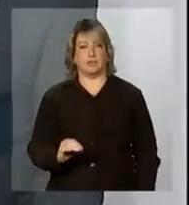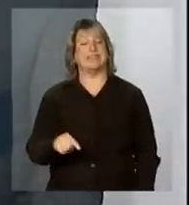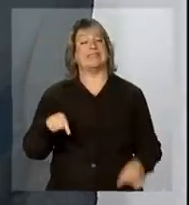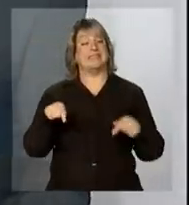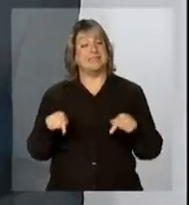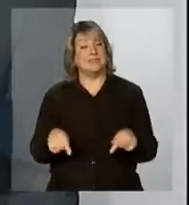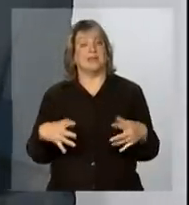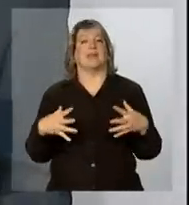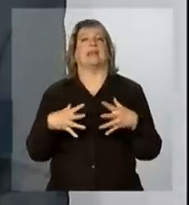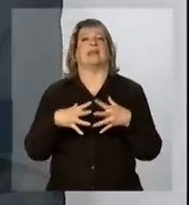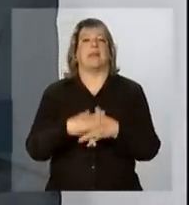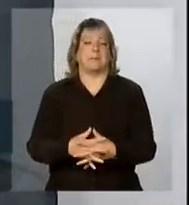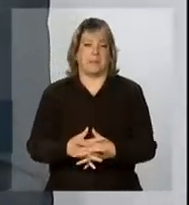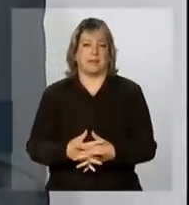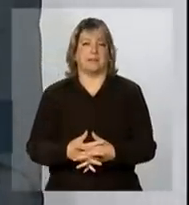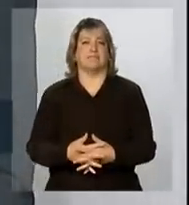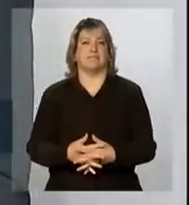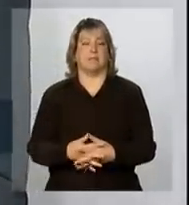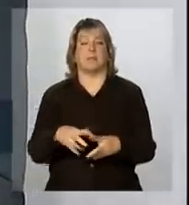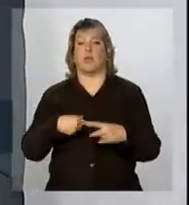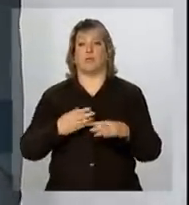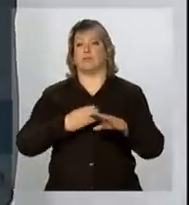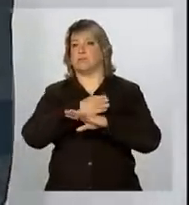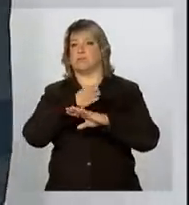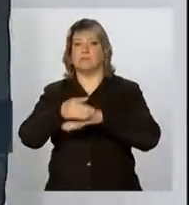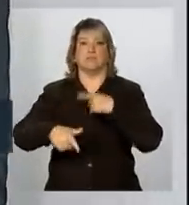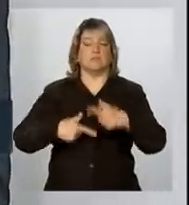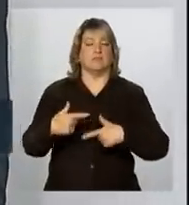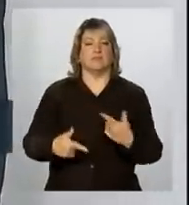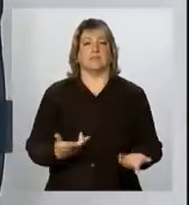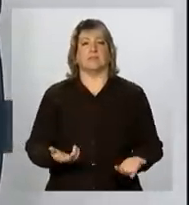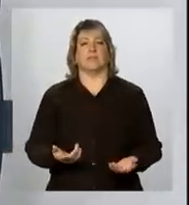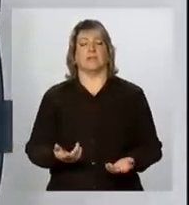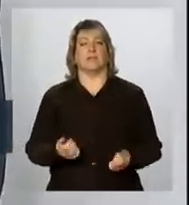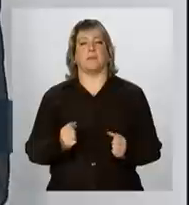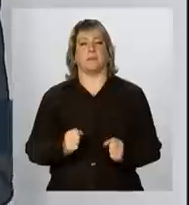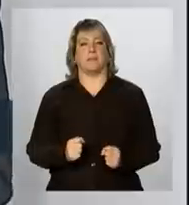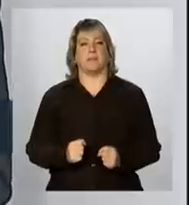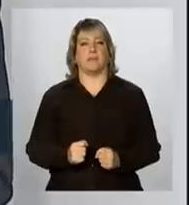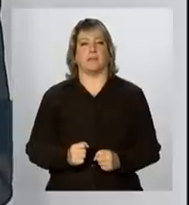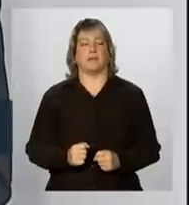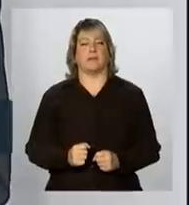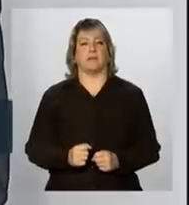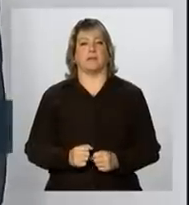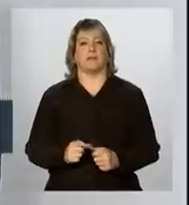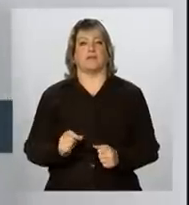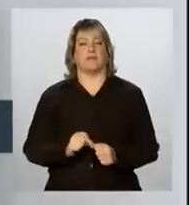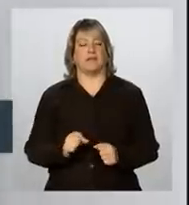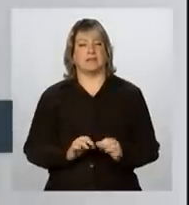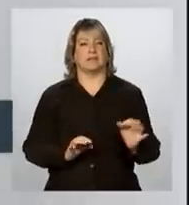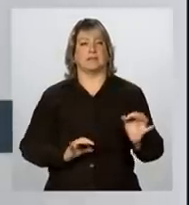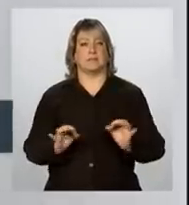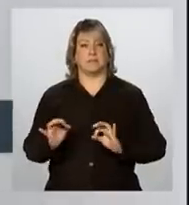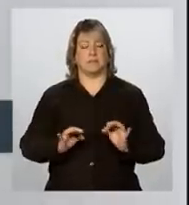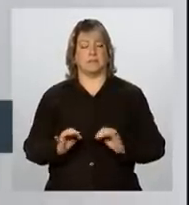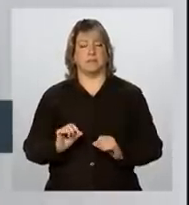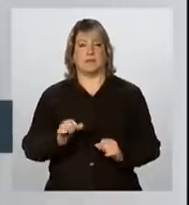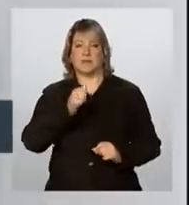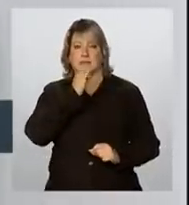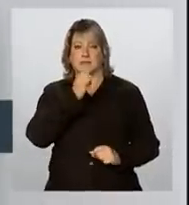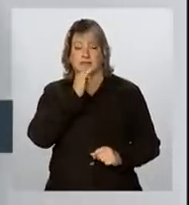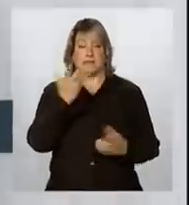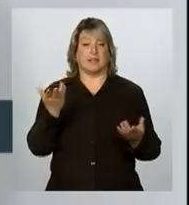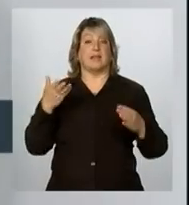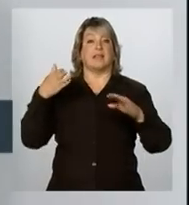nas intervenções, sejam elas intervenções de caráter